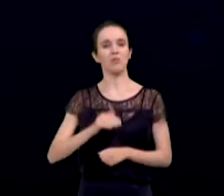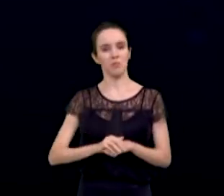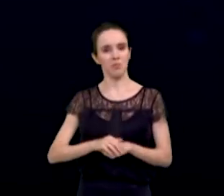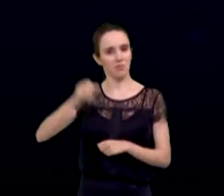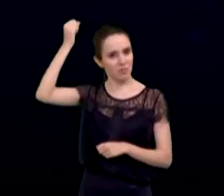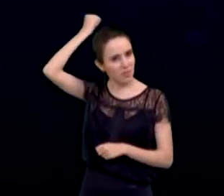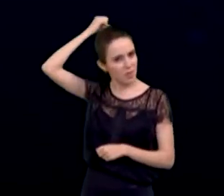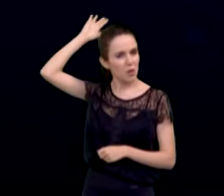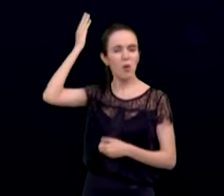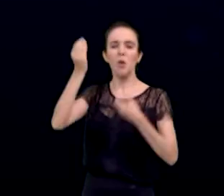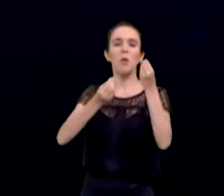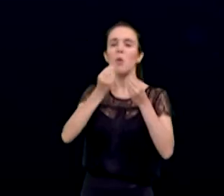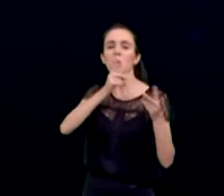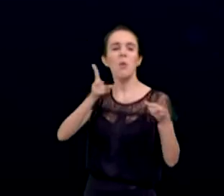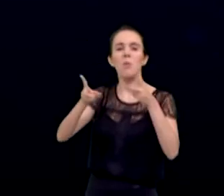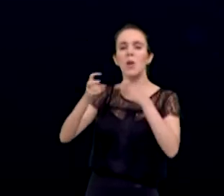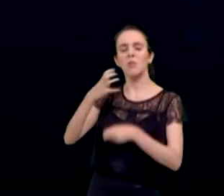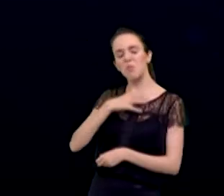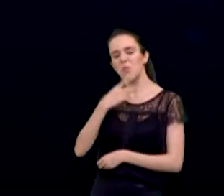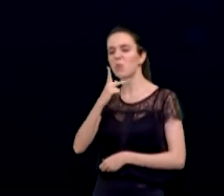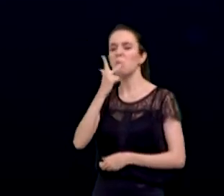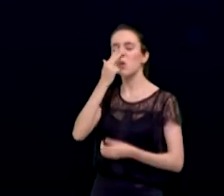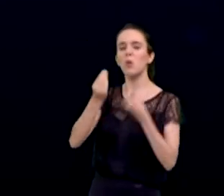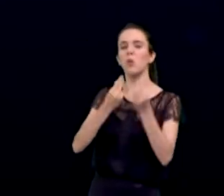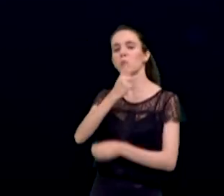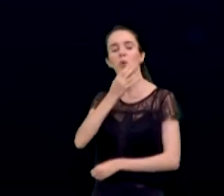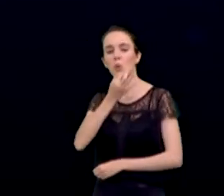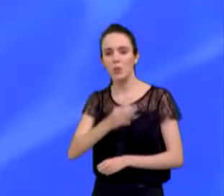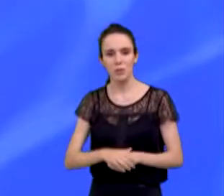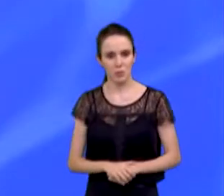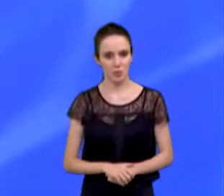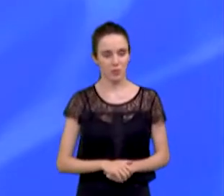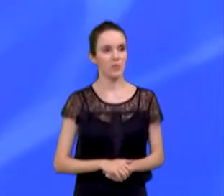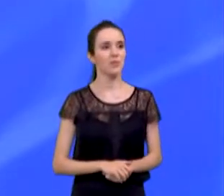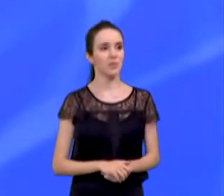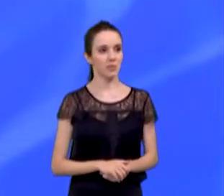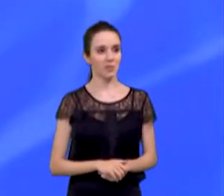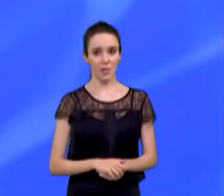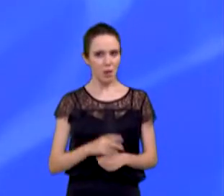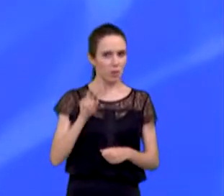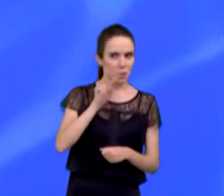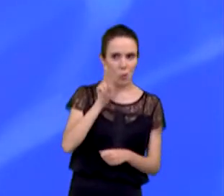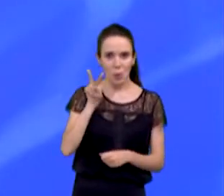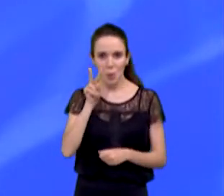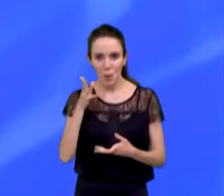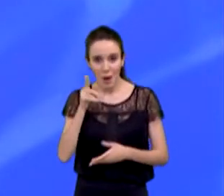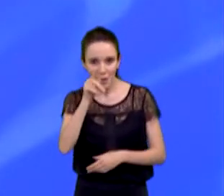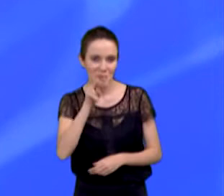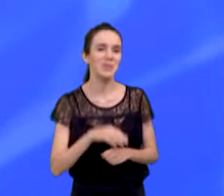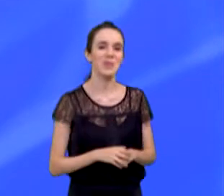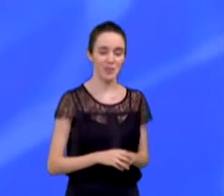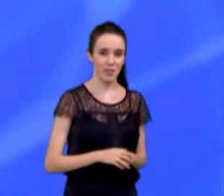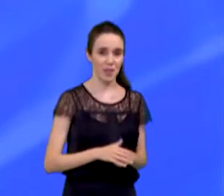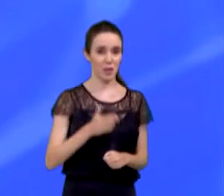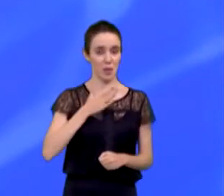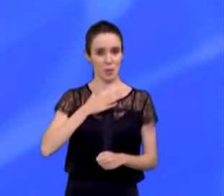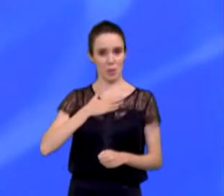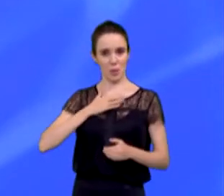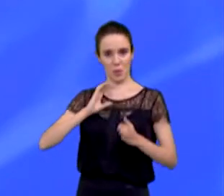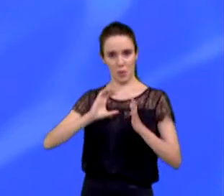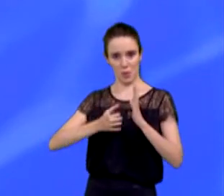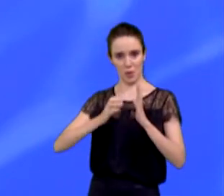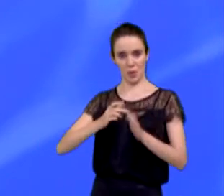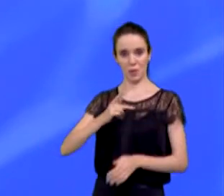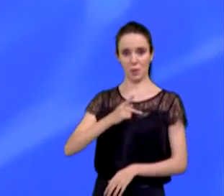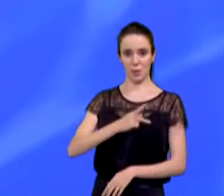essa questão? Um minuto e meio, candidata. Aqui, né? Sim, Camirão. Nós do PSOL defendemos uma